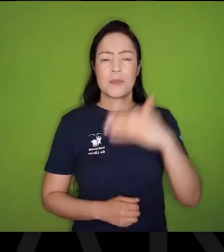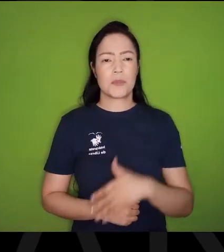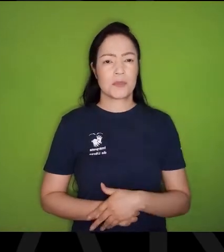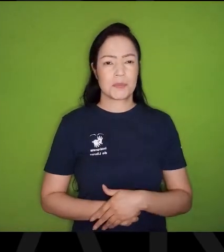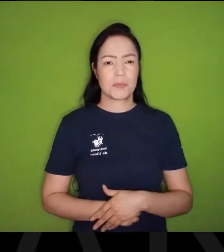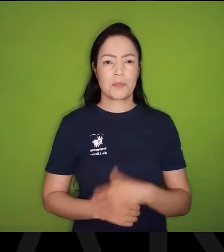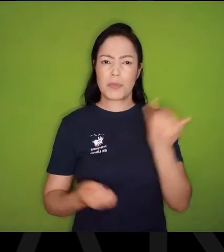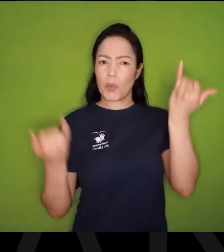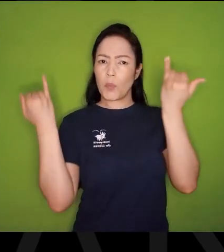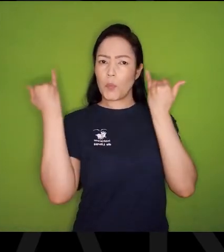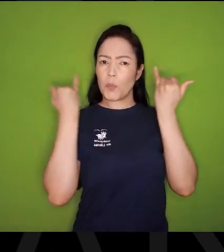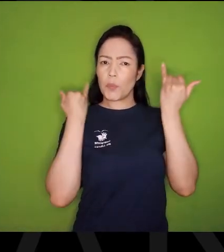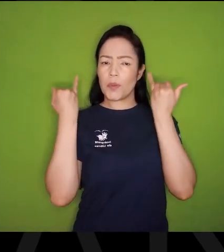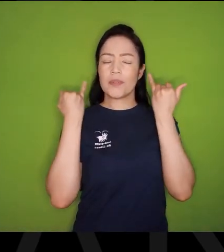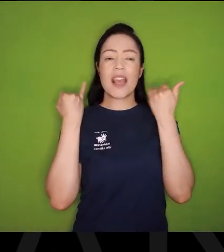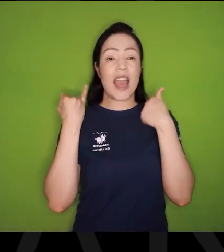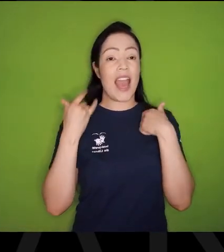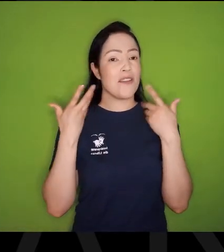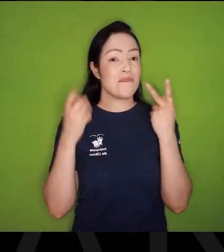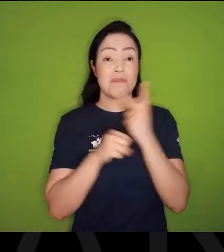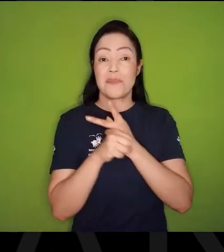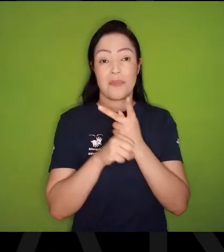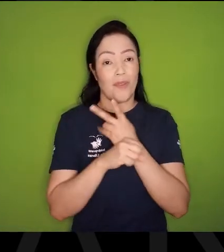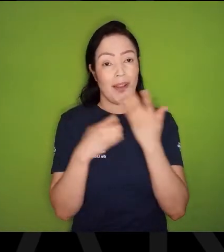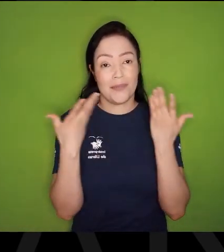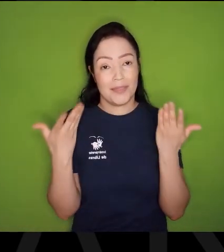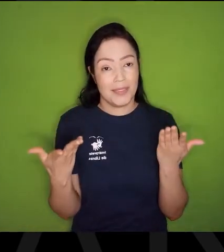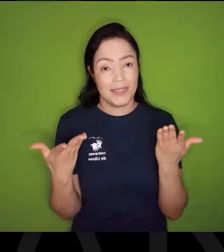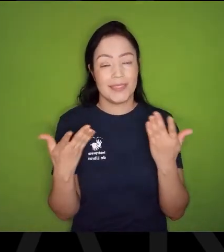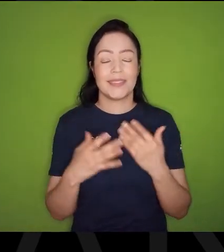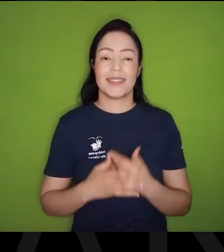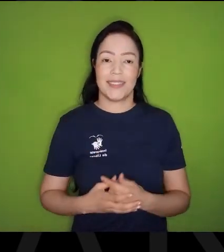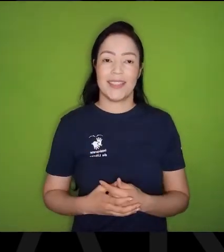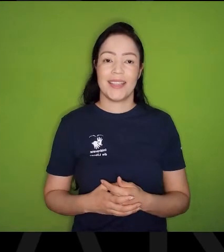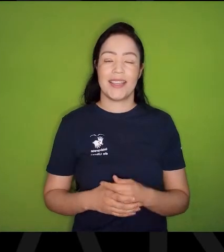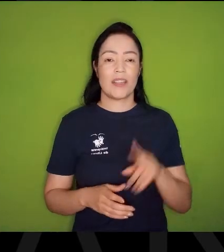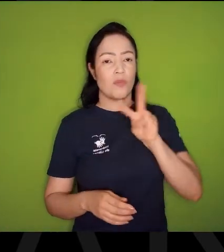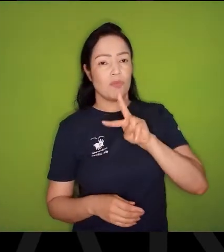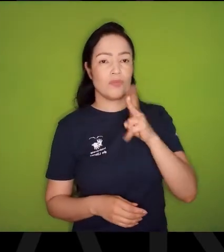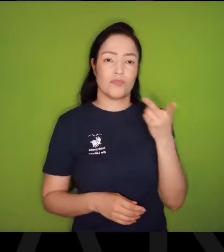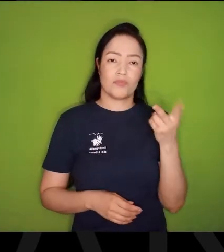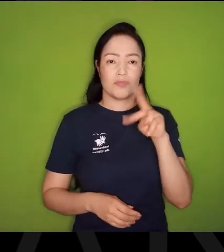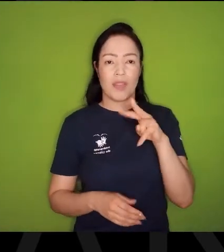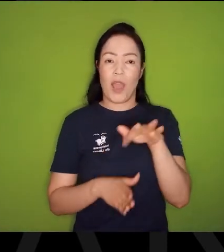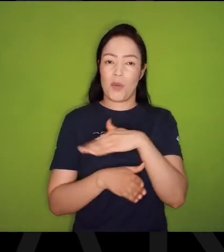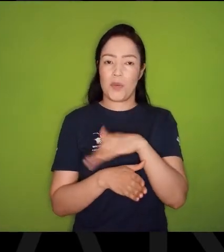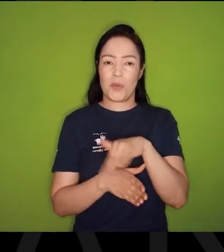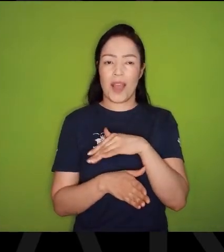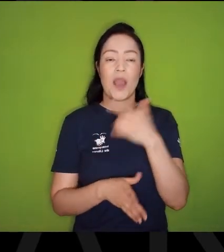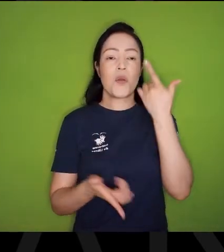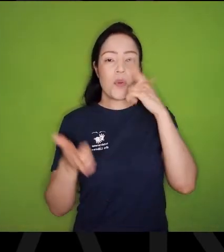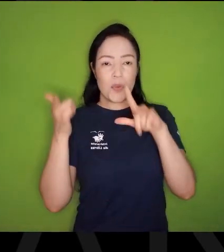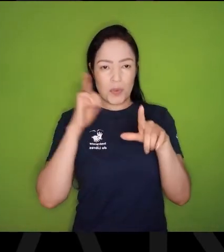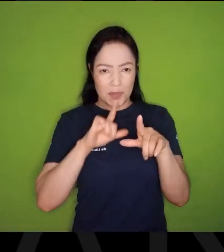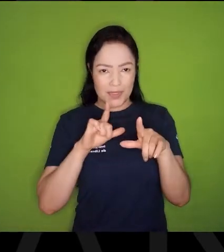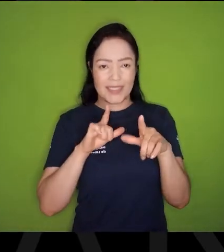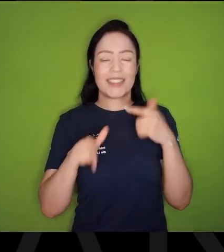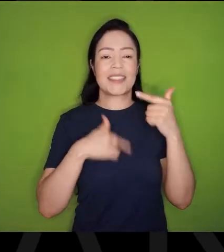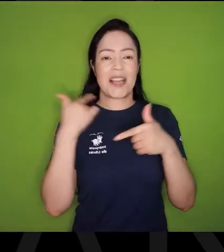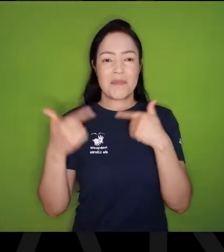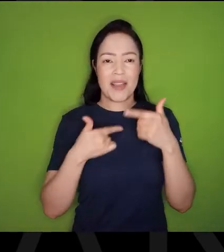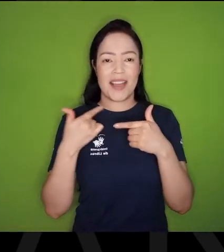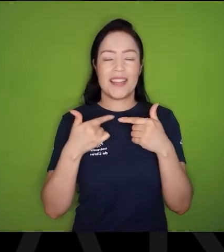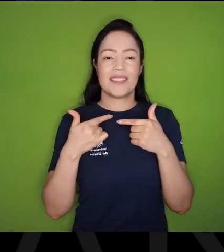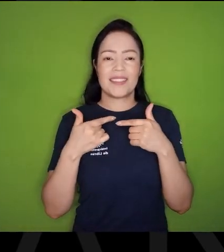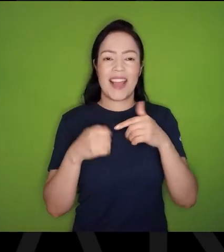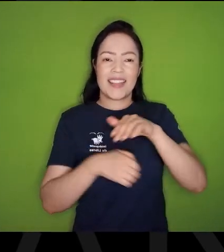Recife, Então, eu procurava trabalho na Brigadeiro, Ou na Paulista, Consegui trabalhar na Brigadeiro com